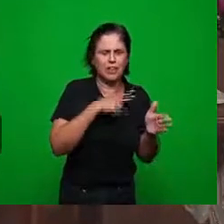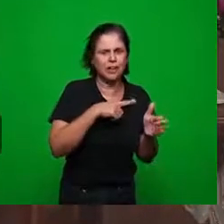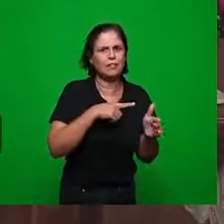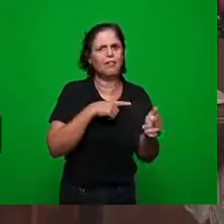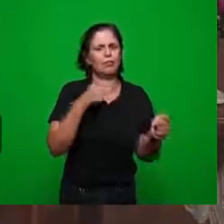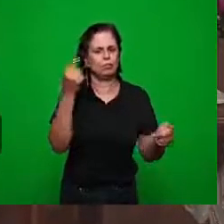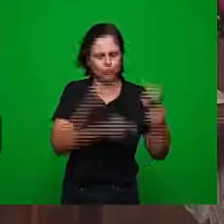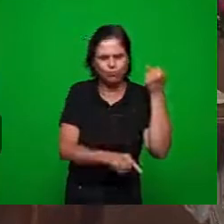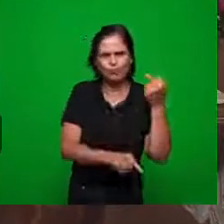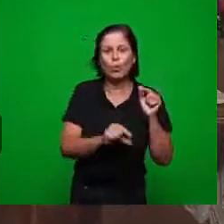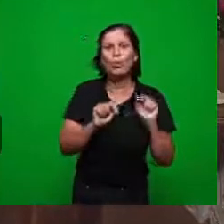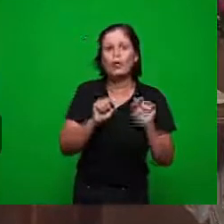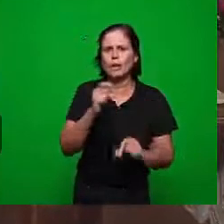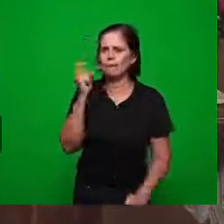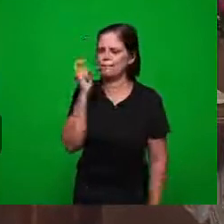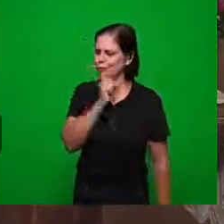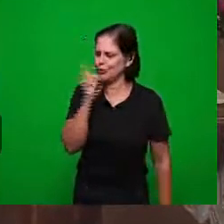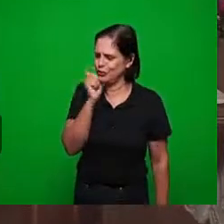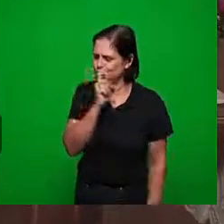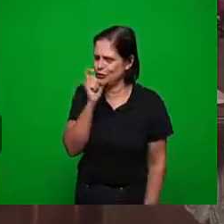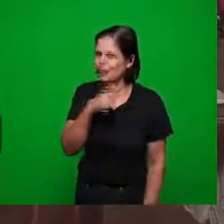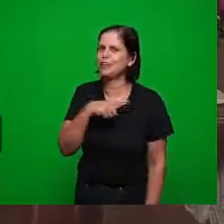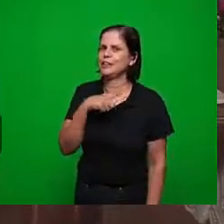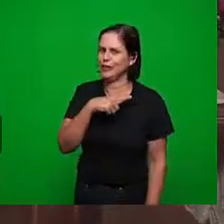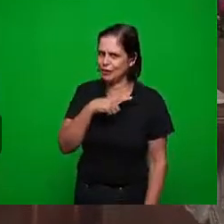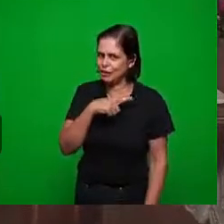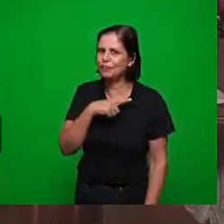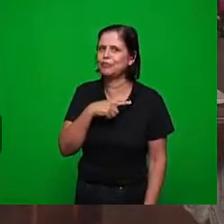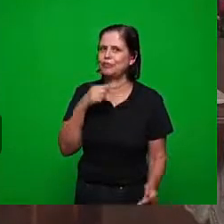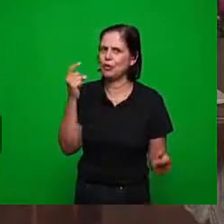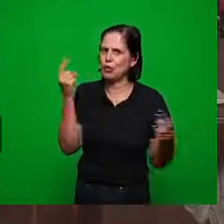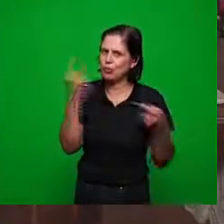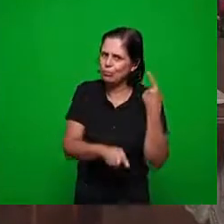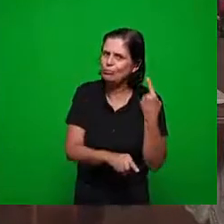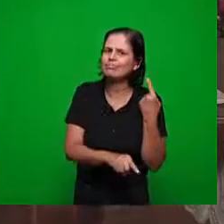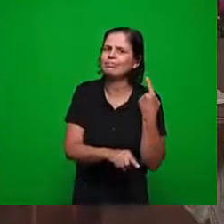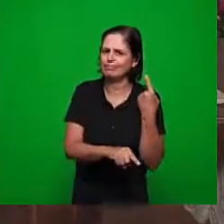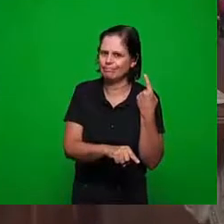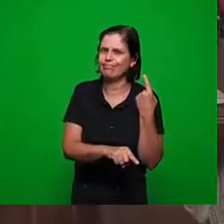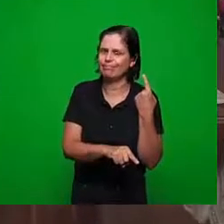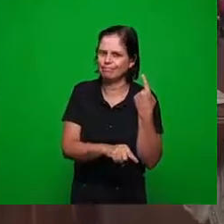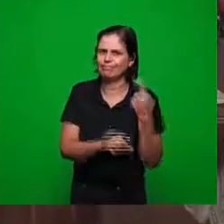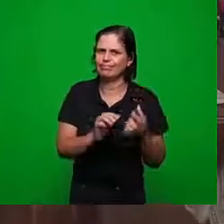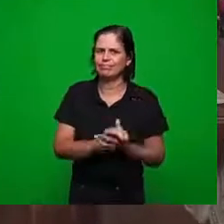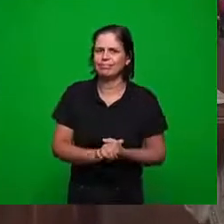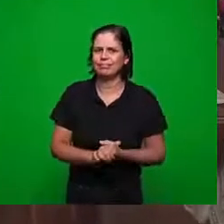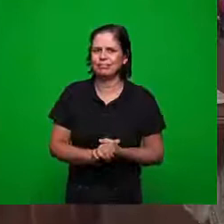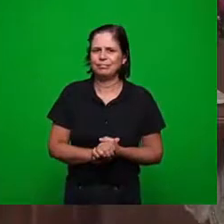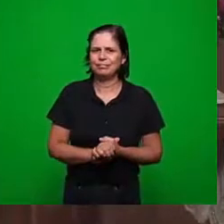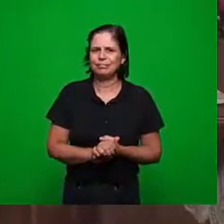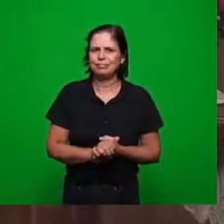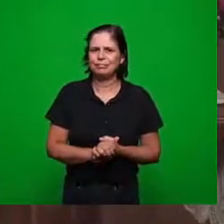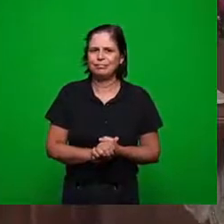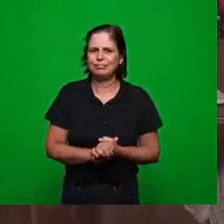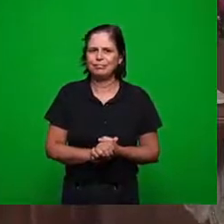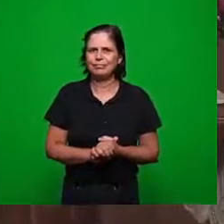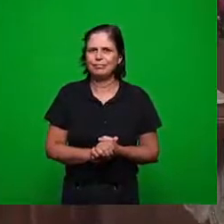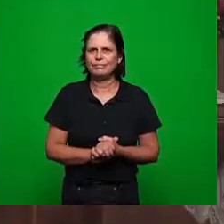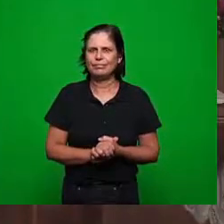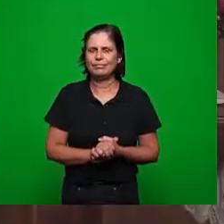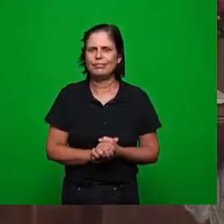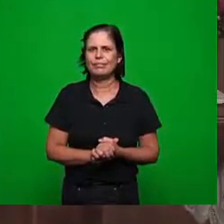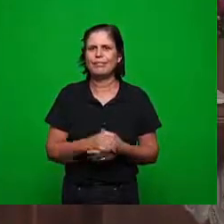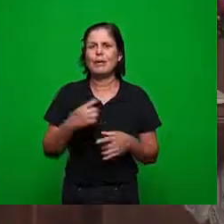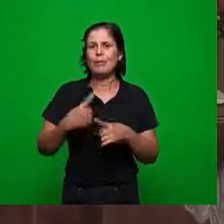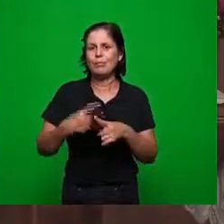tudo que podia ser colocado diante dos